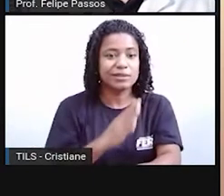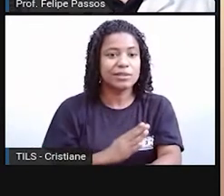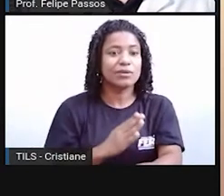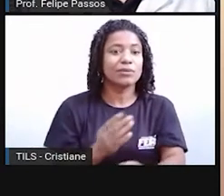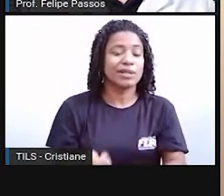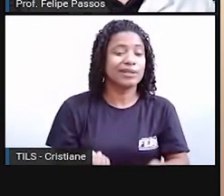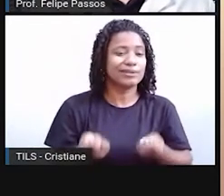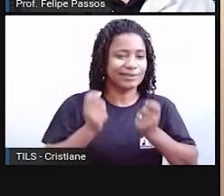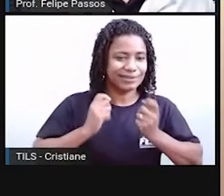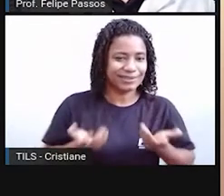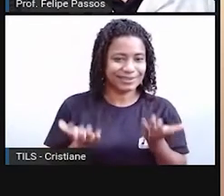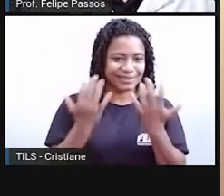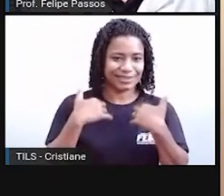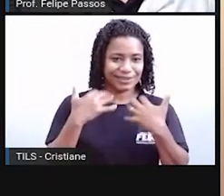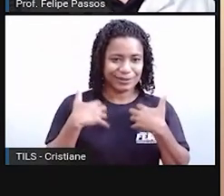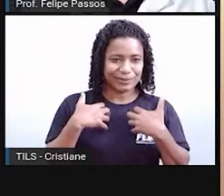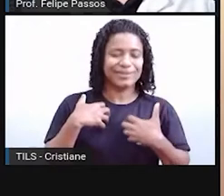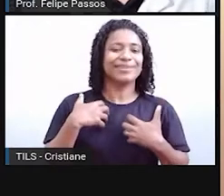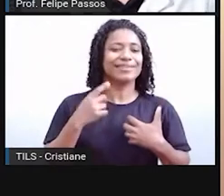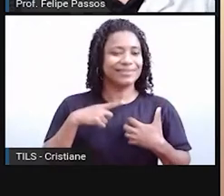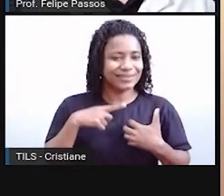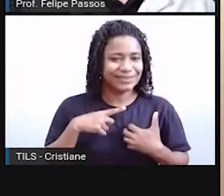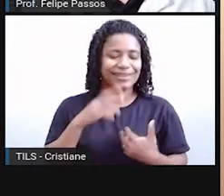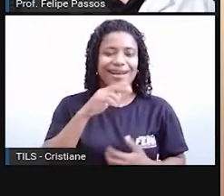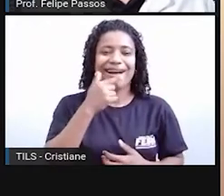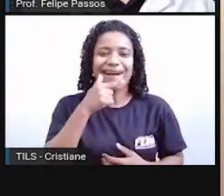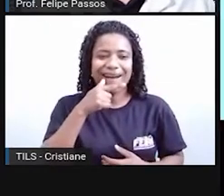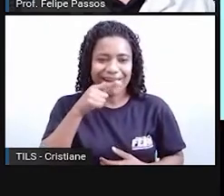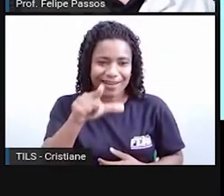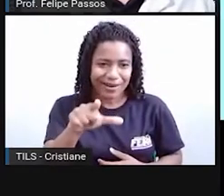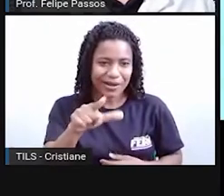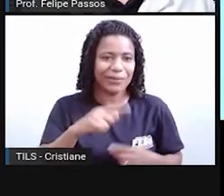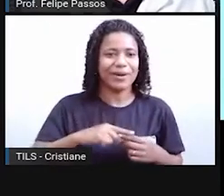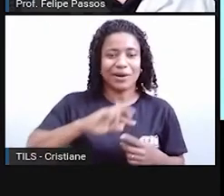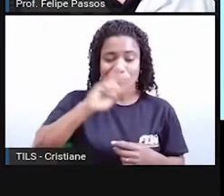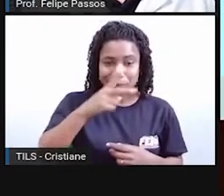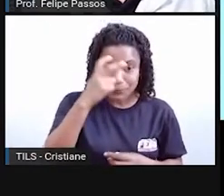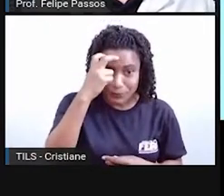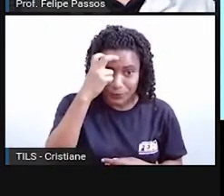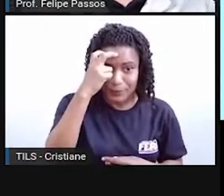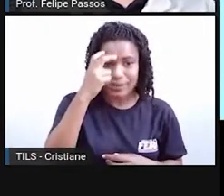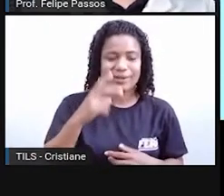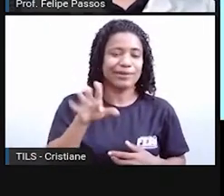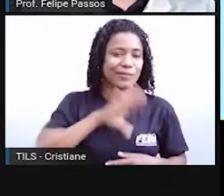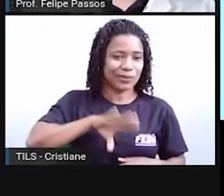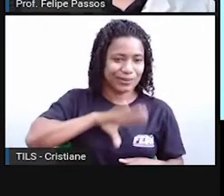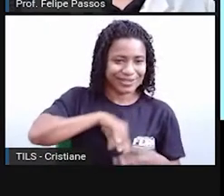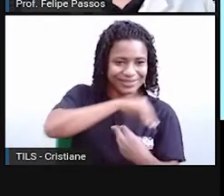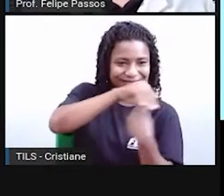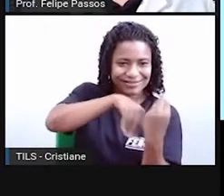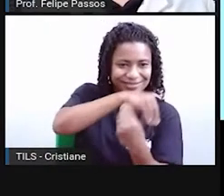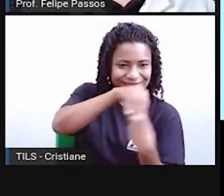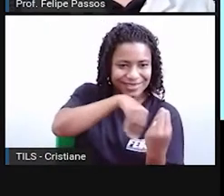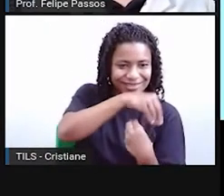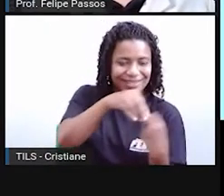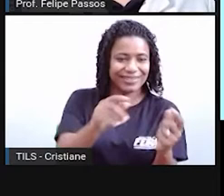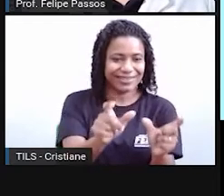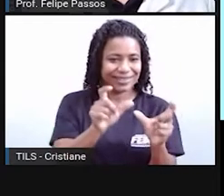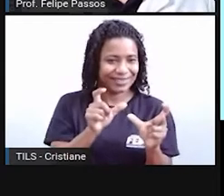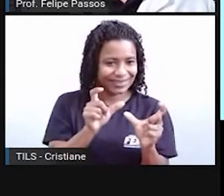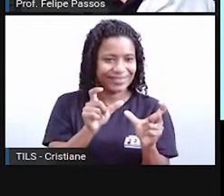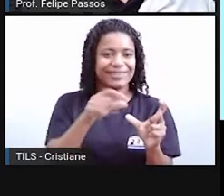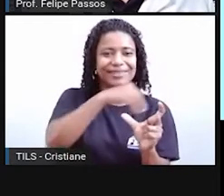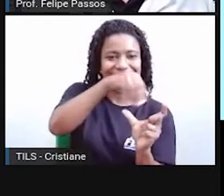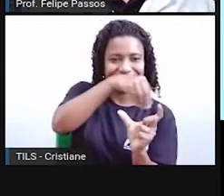suas diferentes expressões. Isso foi incorporado ao português também. E os imigrantes, né? Que foram chegando depois,